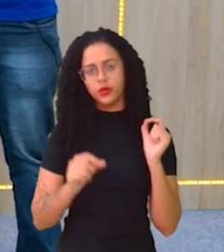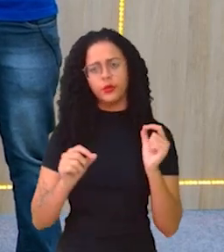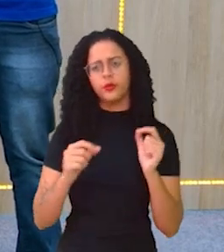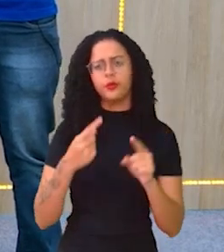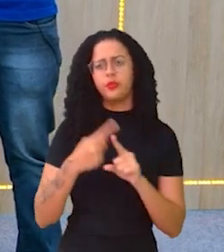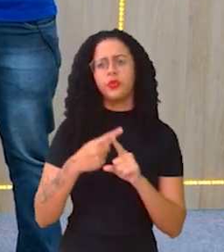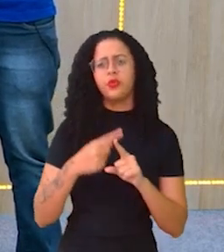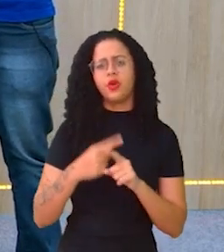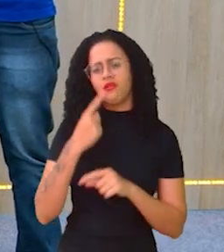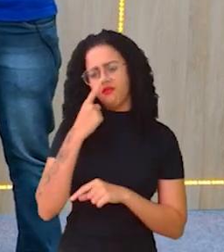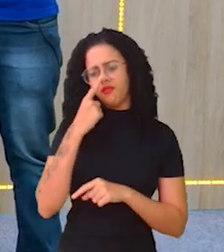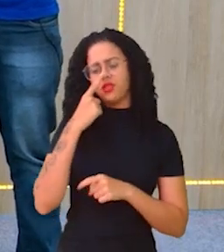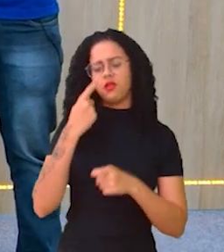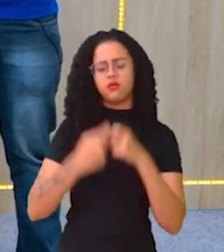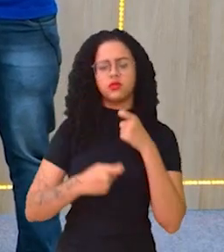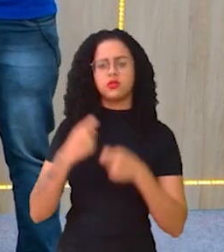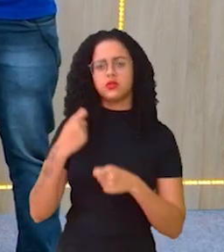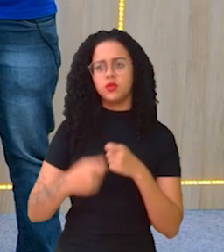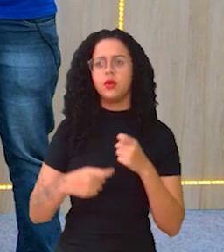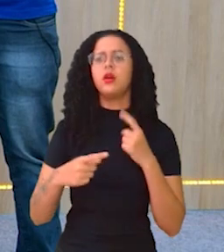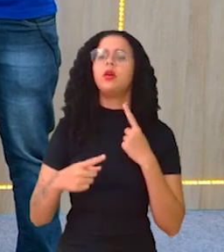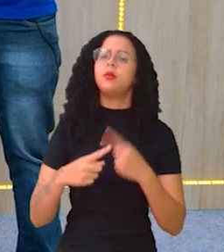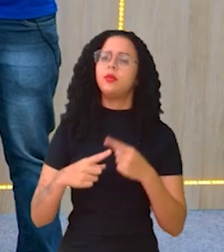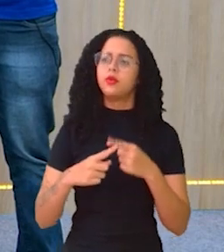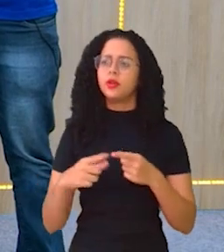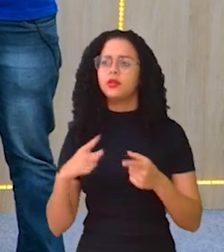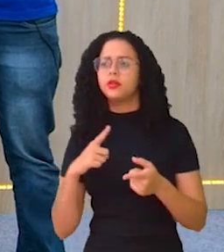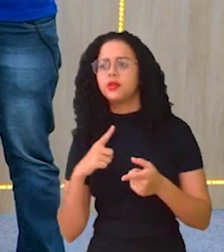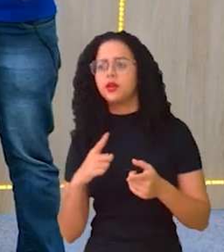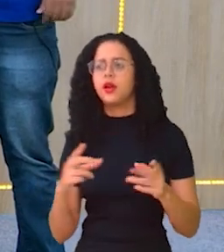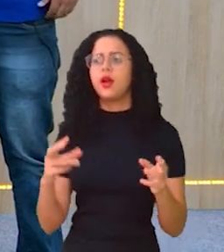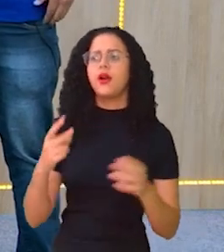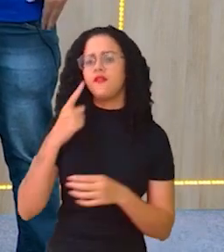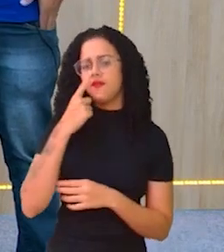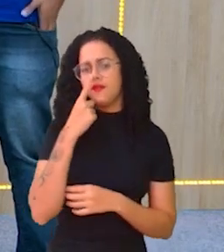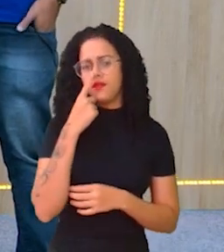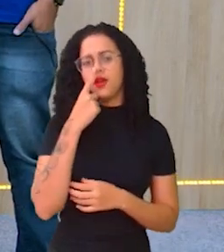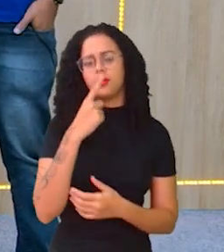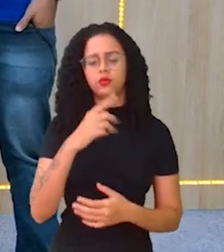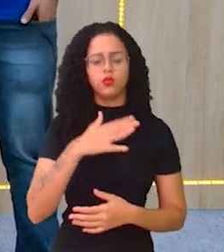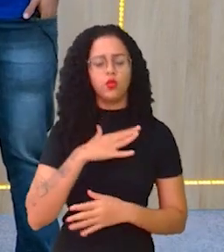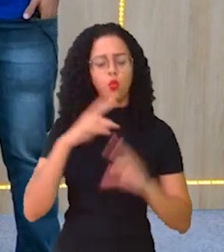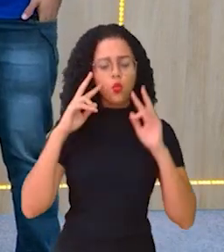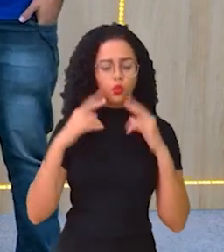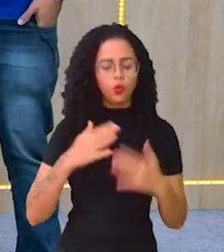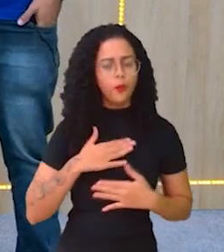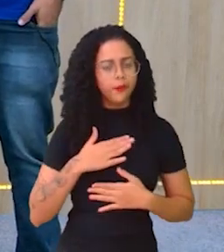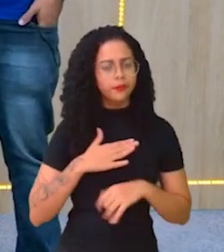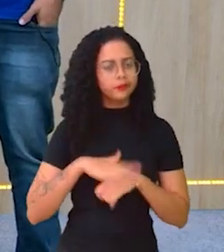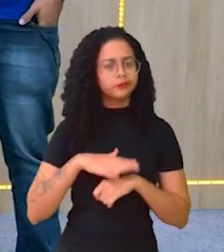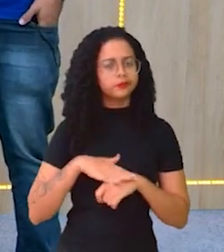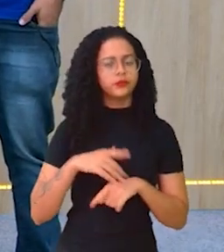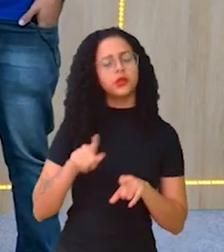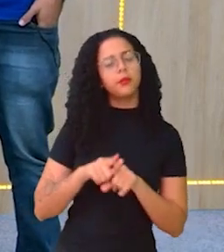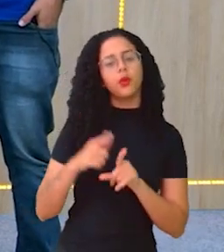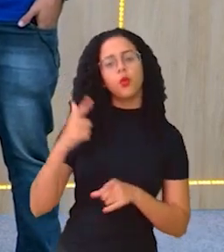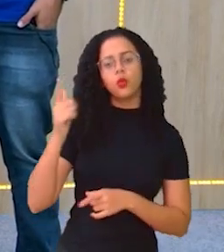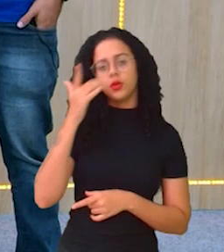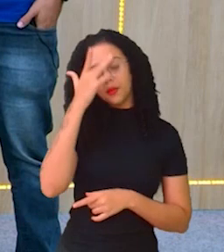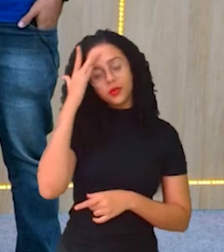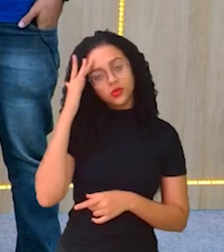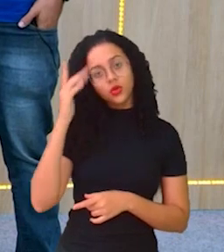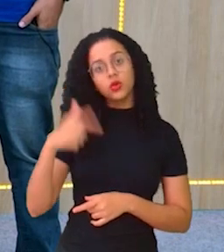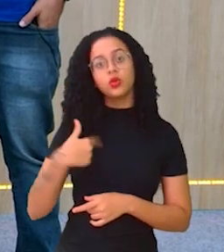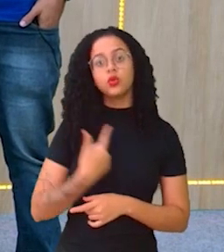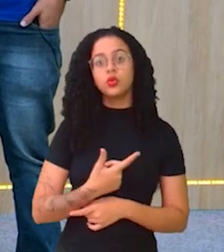afetivo-sexual, justamente porque envolve esse afeto, afeto consigo próprio, afeto com a outra pessoa, a nossa